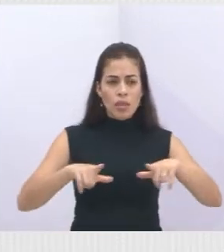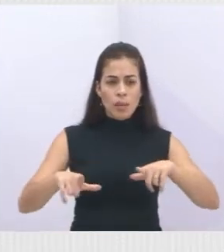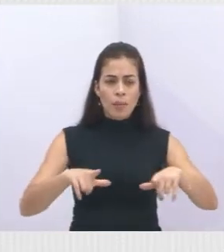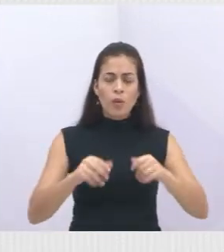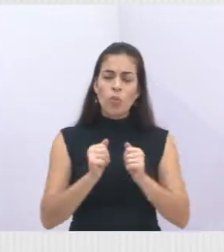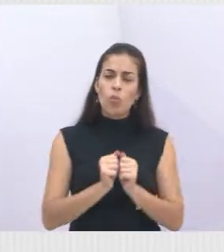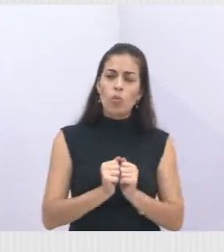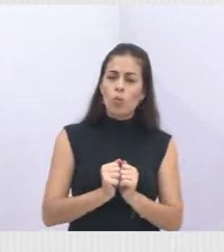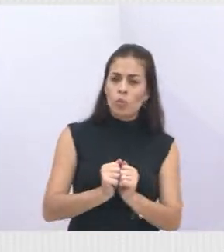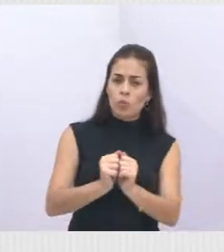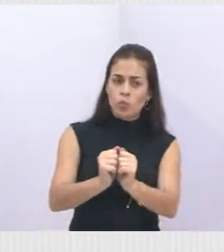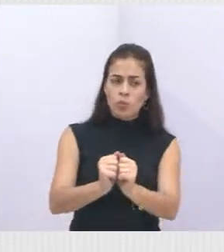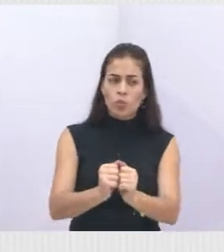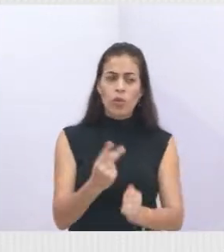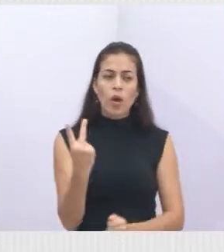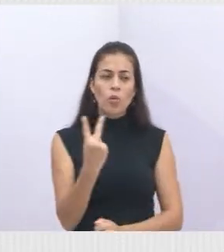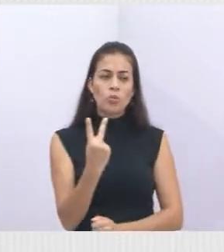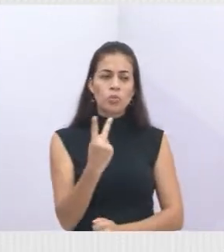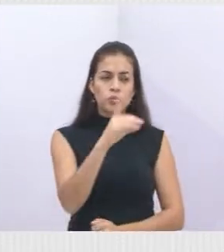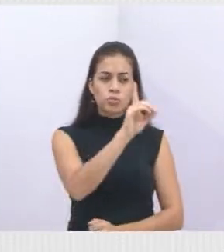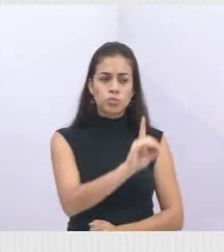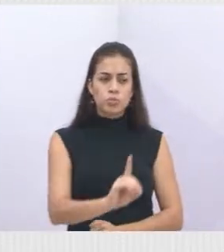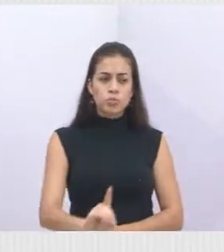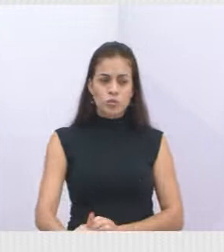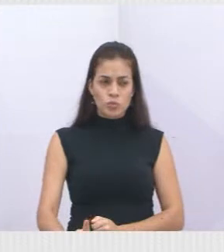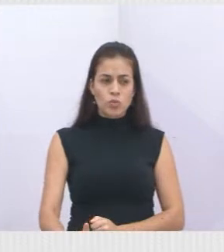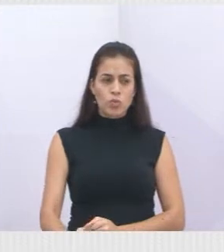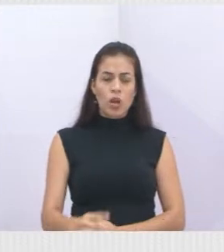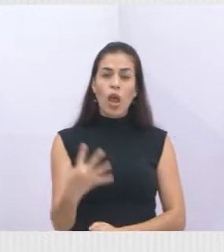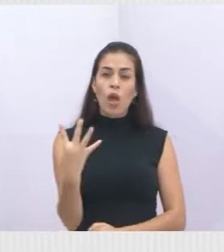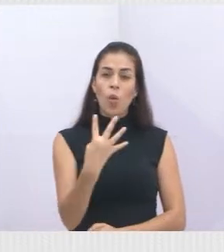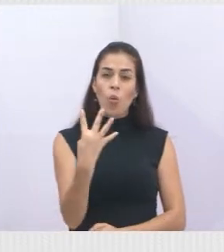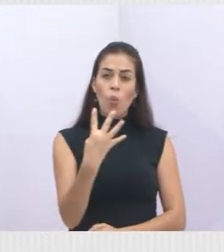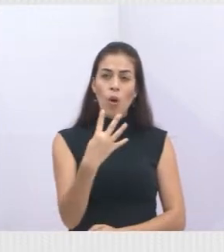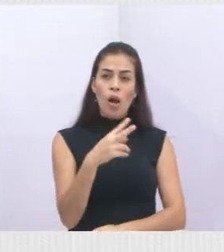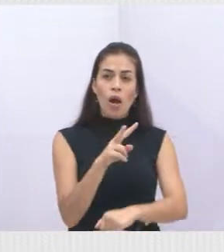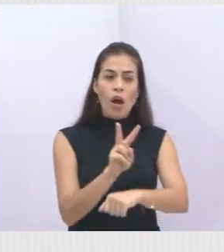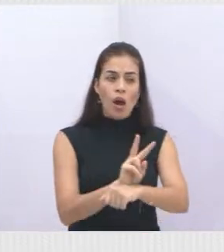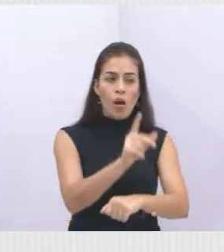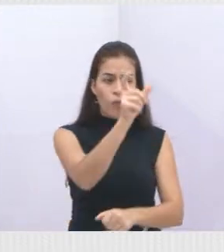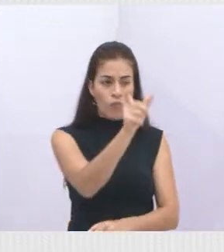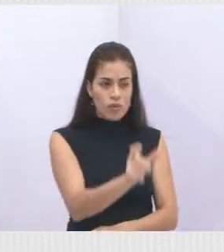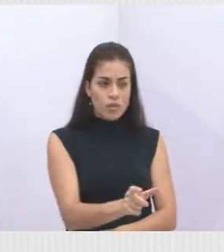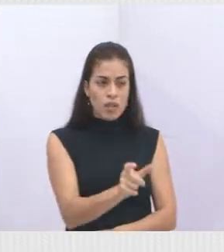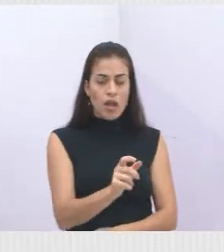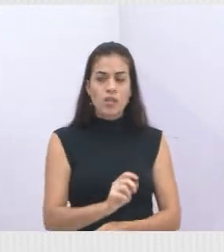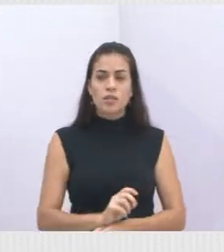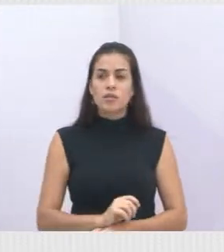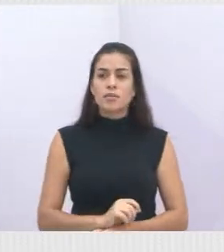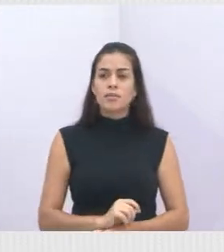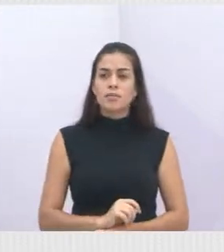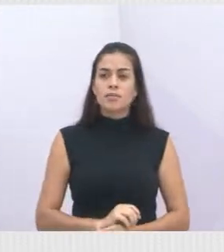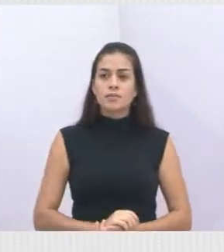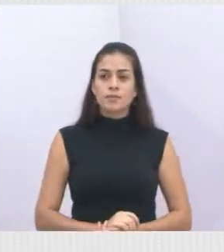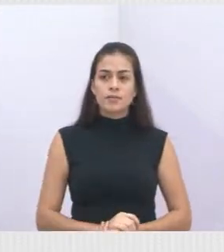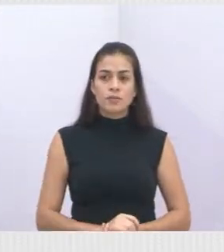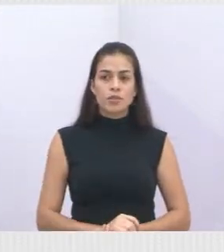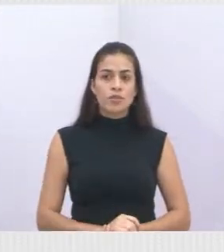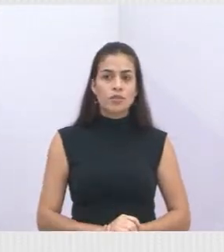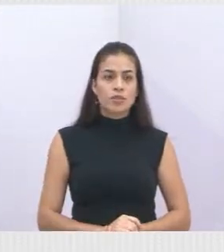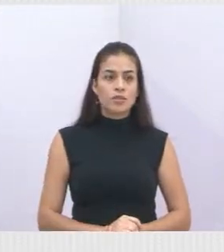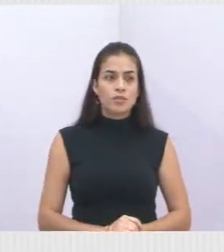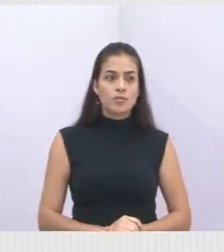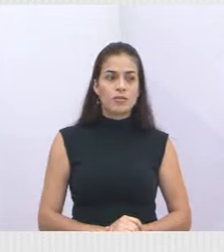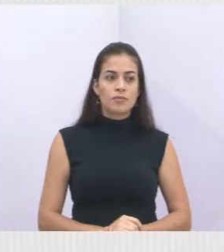diretorias e quatro fiscais, sendo dois servidores da Diretoria de Meio